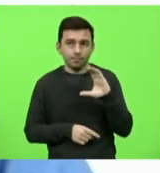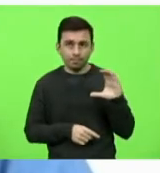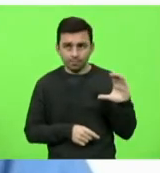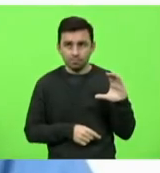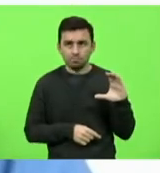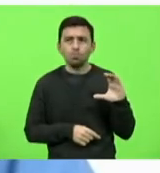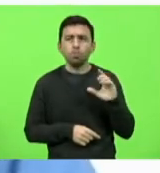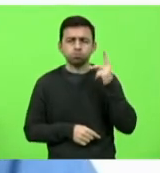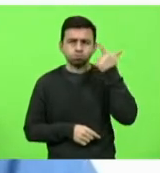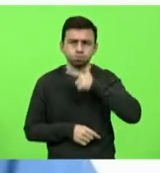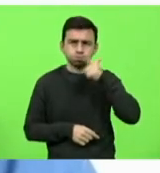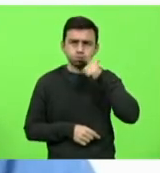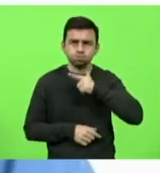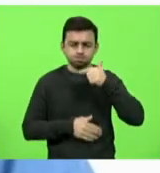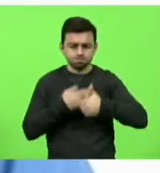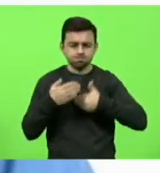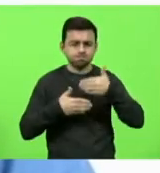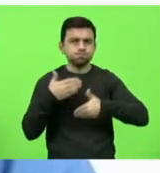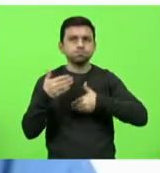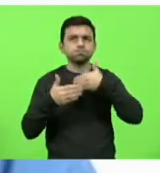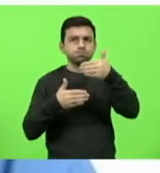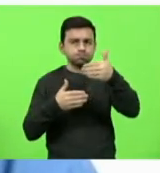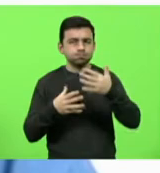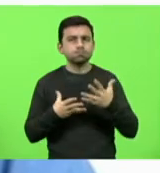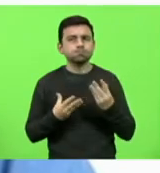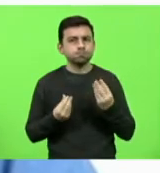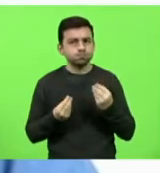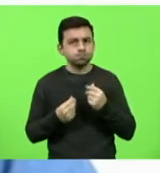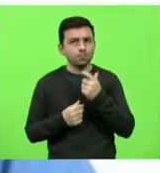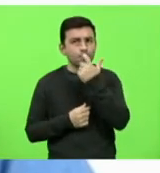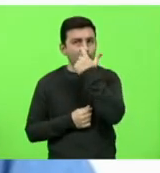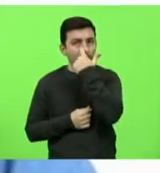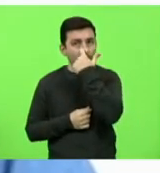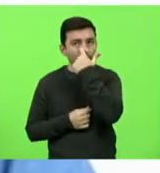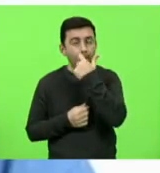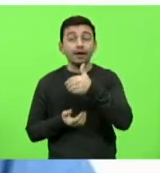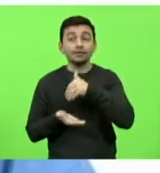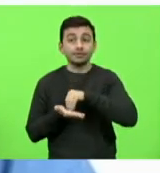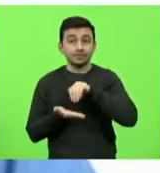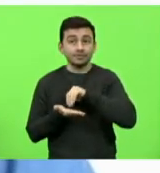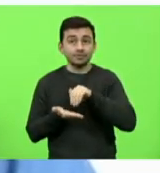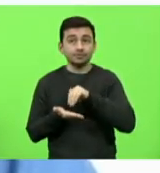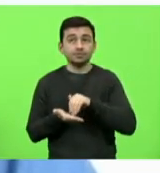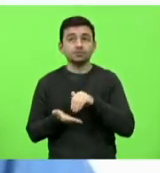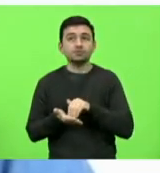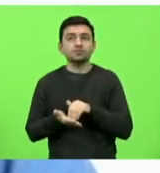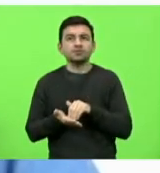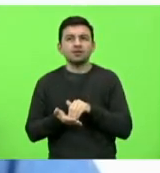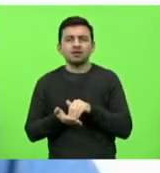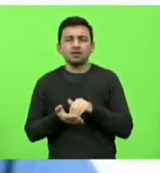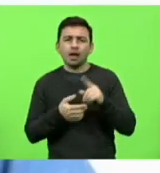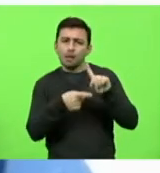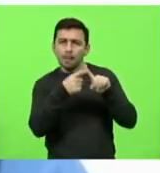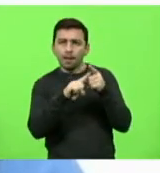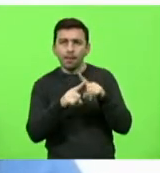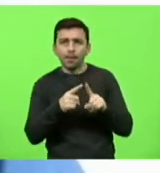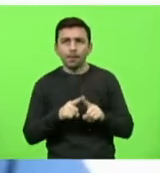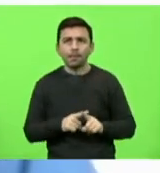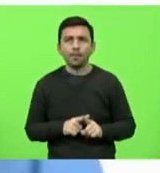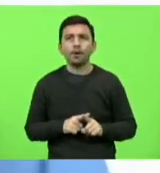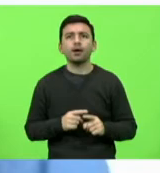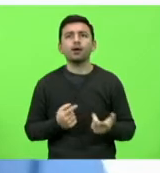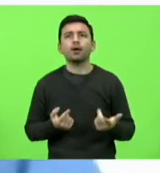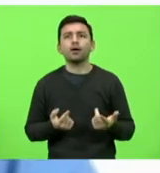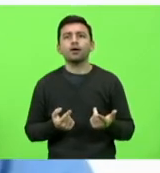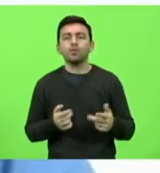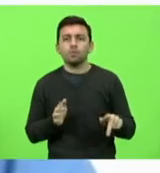avançar muito nessa questão. A Secretaria Interage, a Secretaria